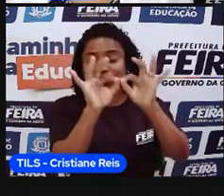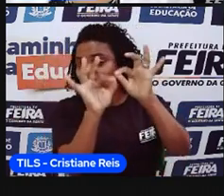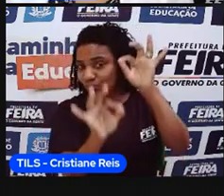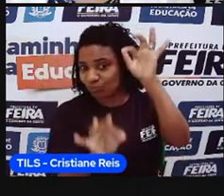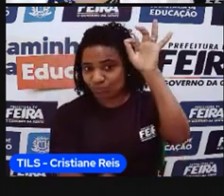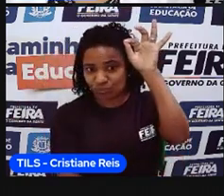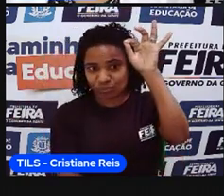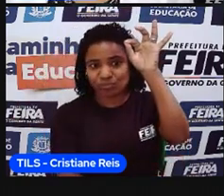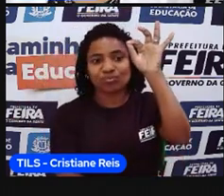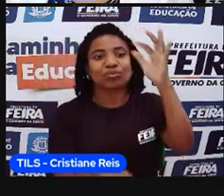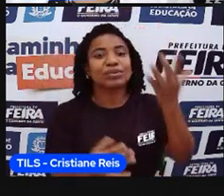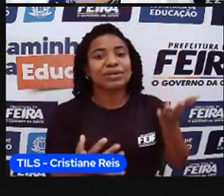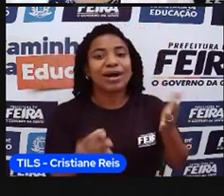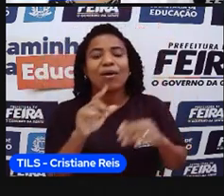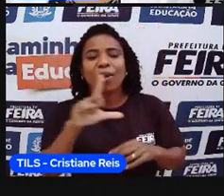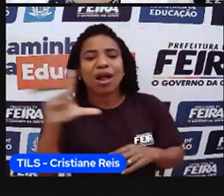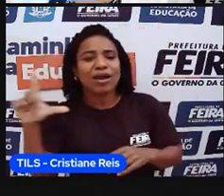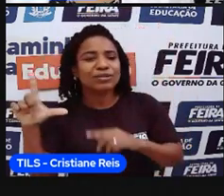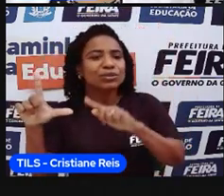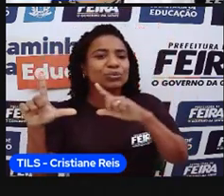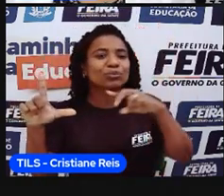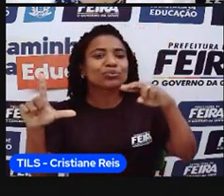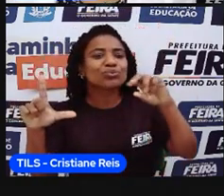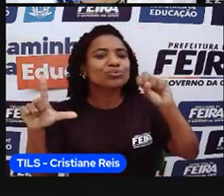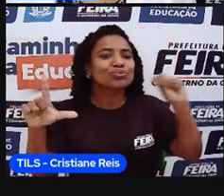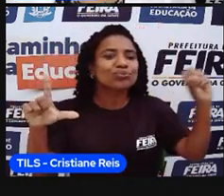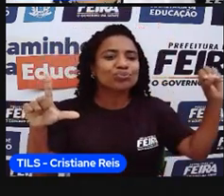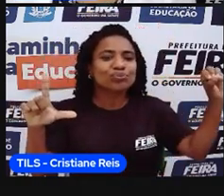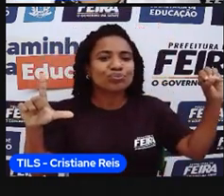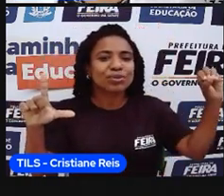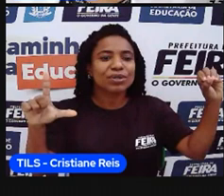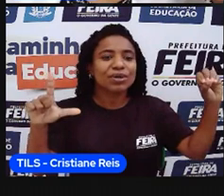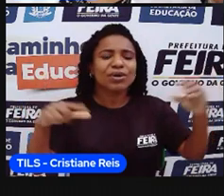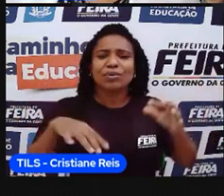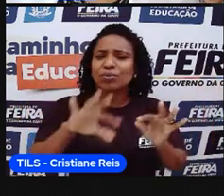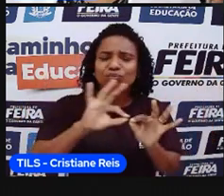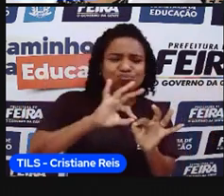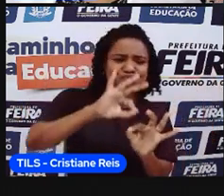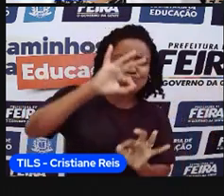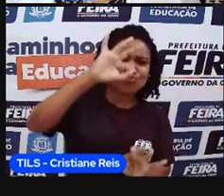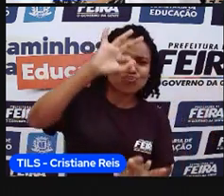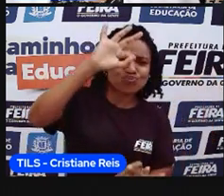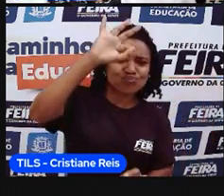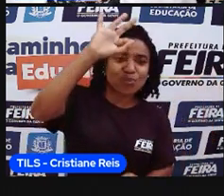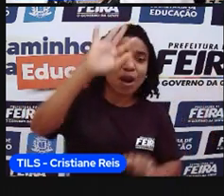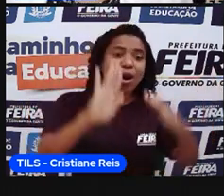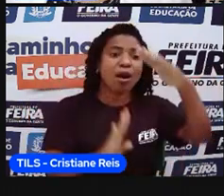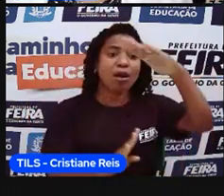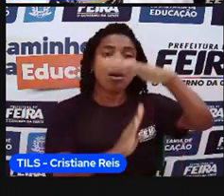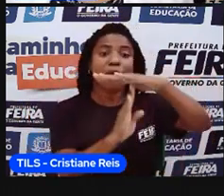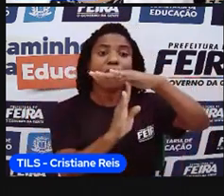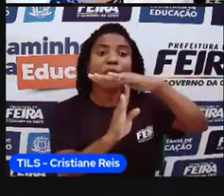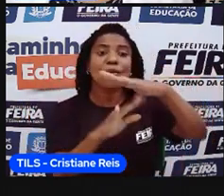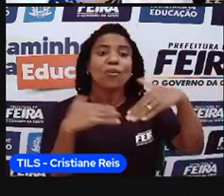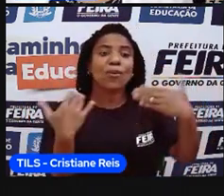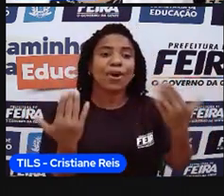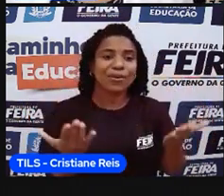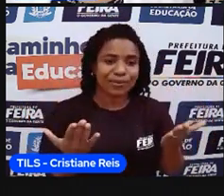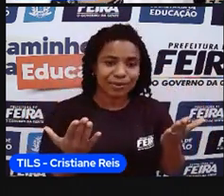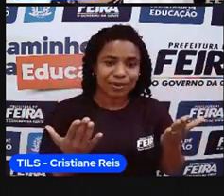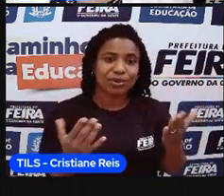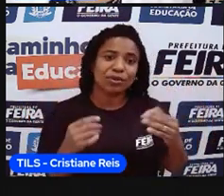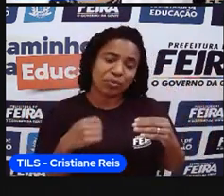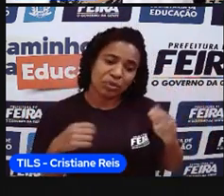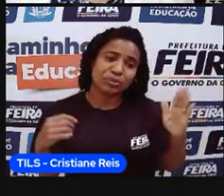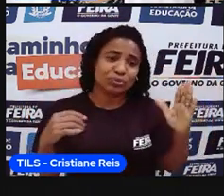longe, né, a leste? Onde é que eu posso ir mais longe? Ou seja, o último cantinho que eu vou ao oeste, que é, né, ainda